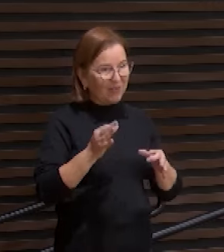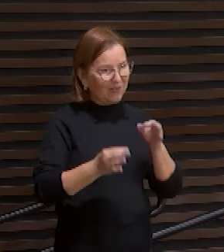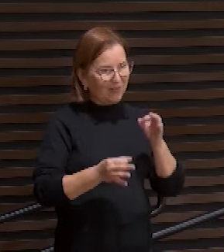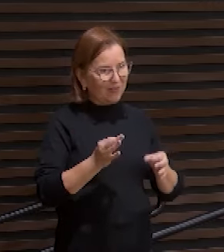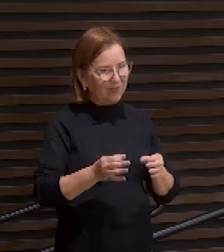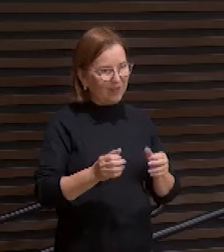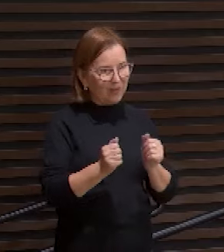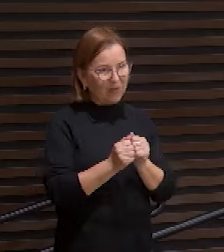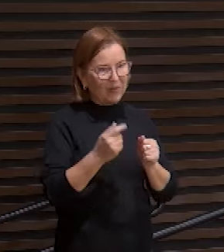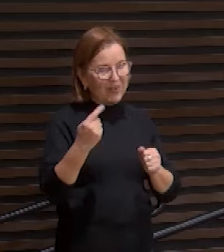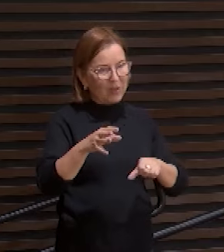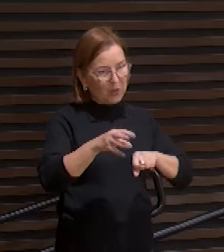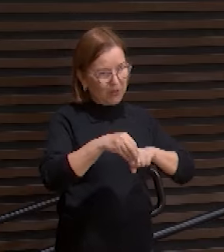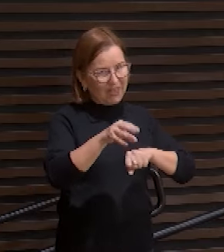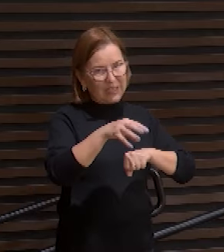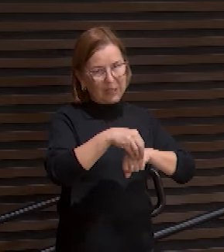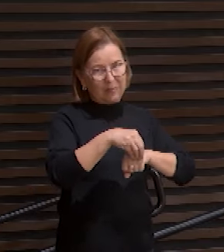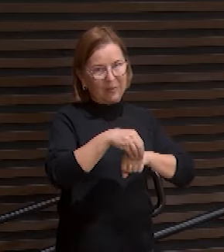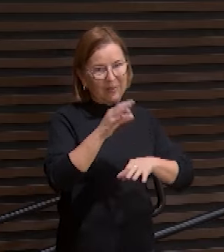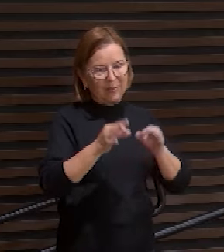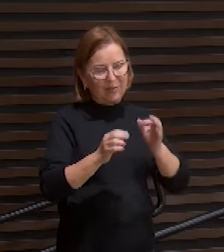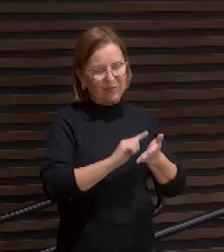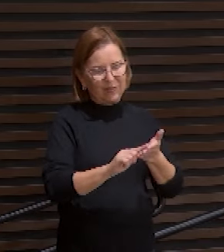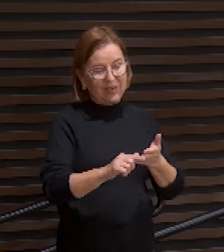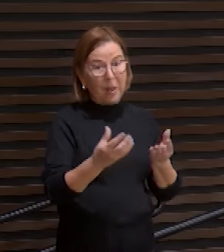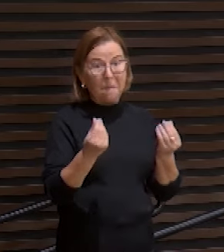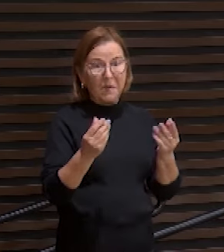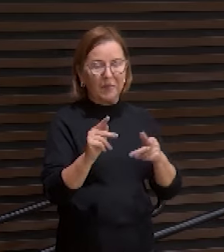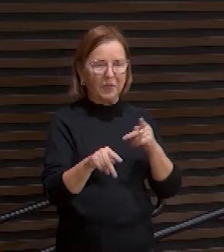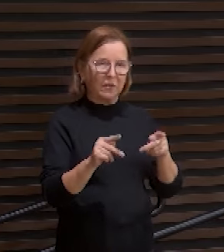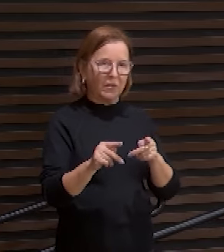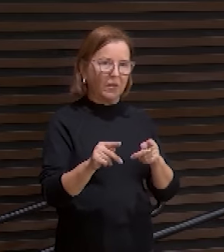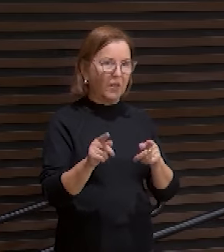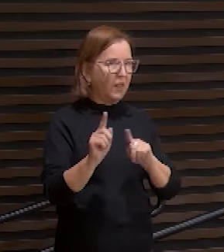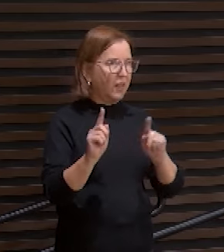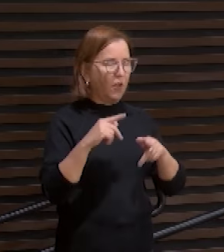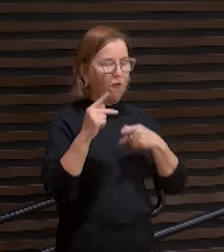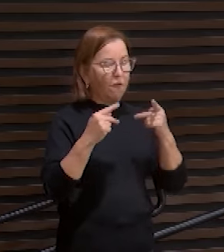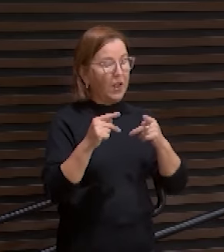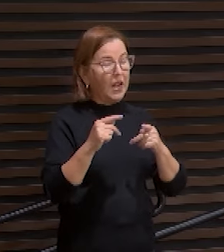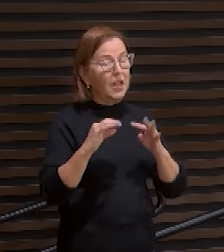com o seu conhecimento justificará a muitos ele não diz a todos